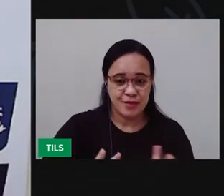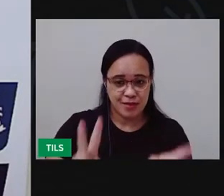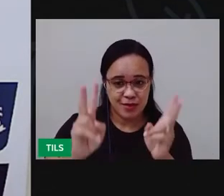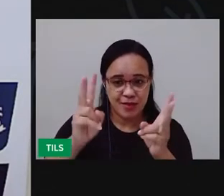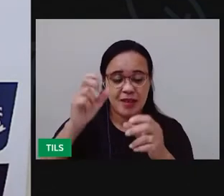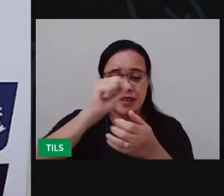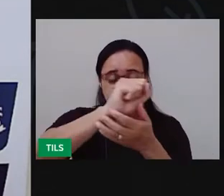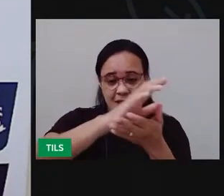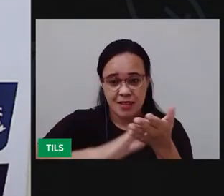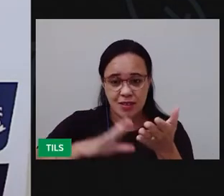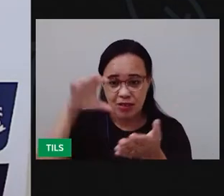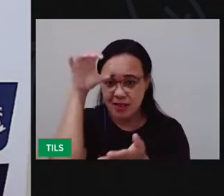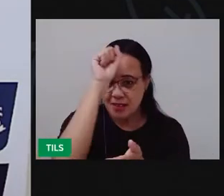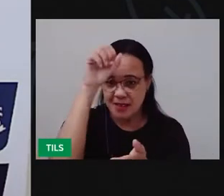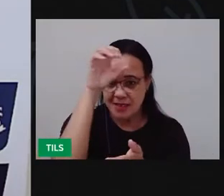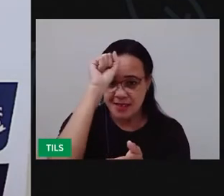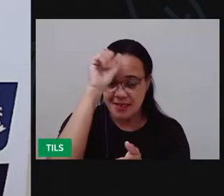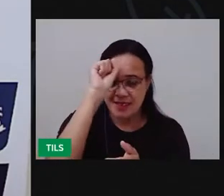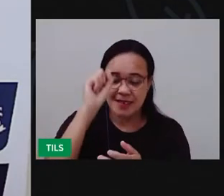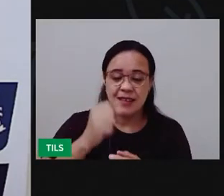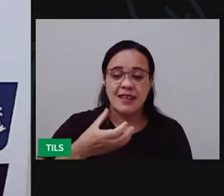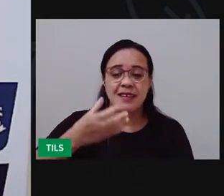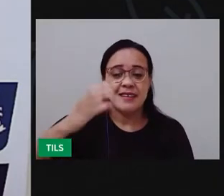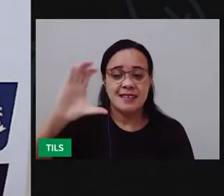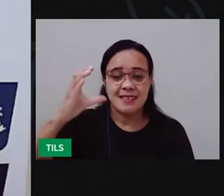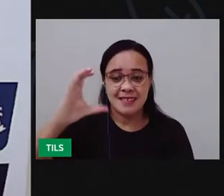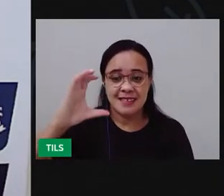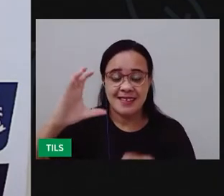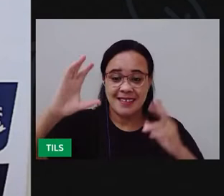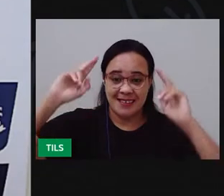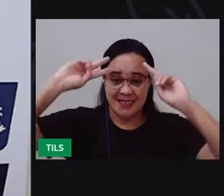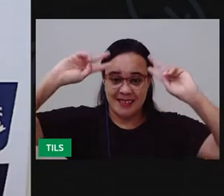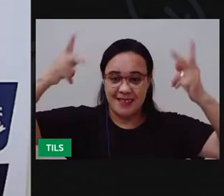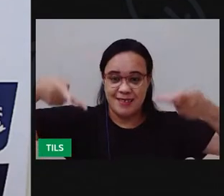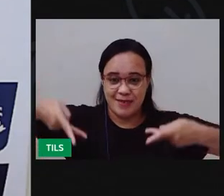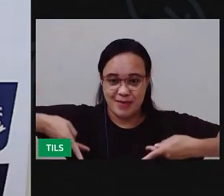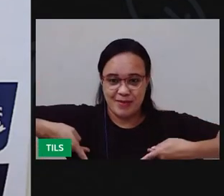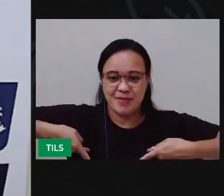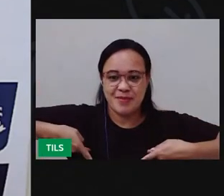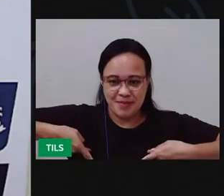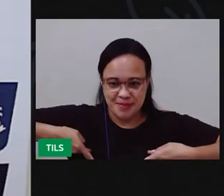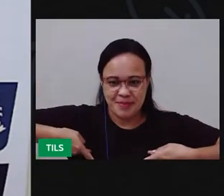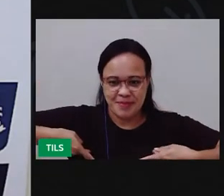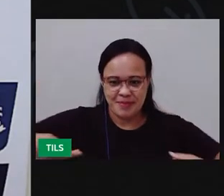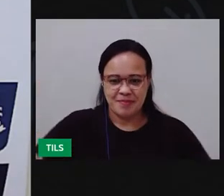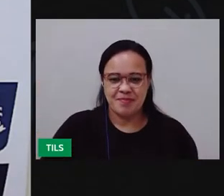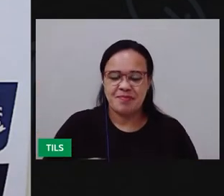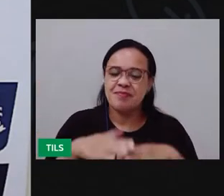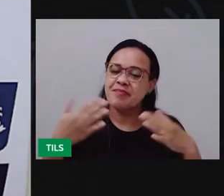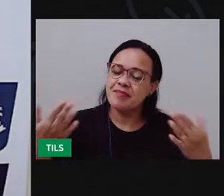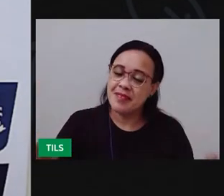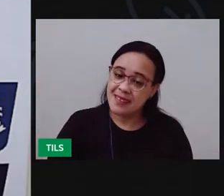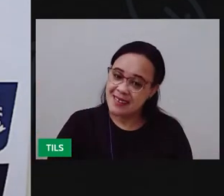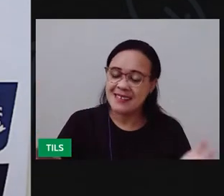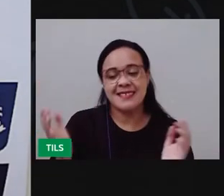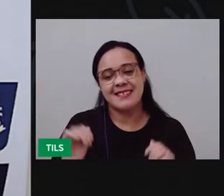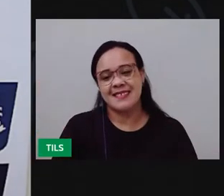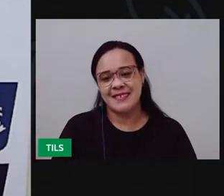aprendizagens com a aula de Ciências Humanas. Então, criançada,